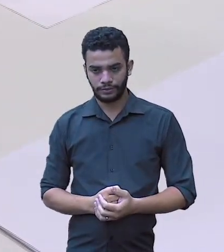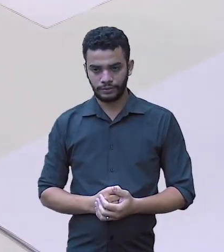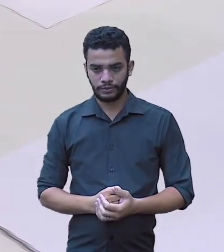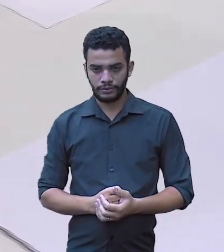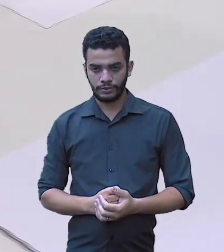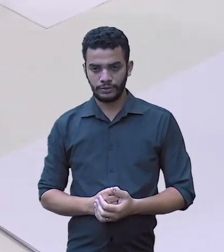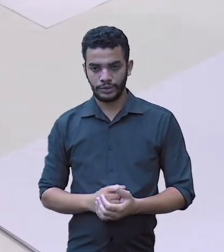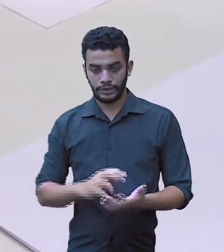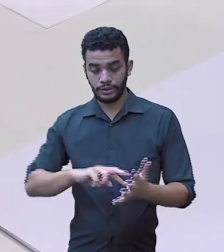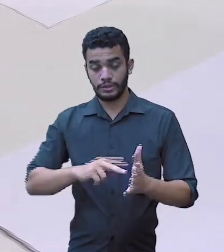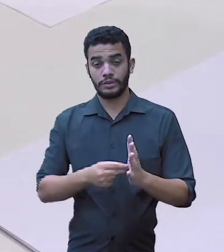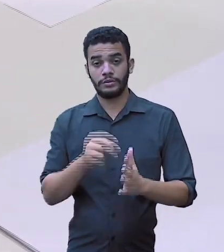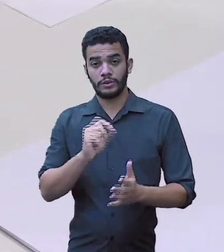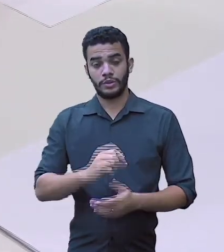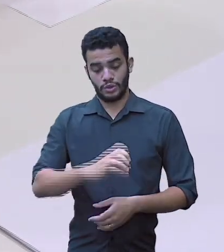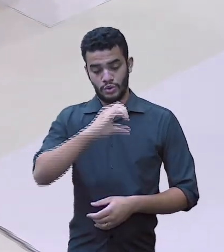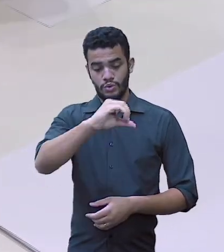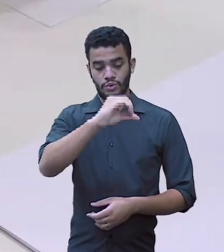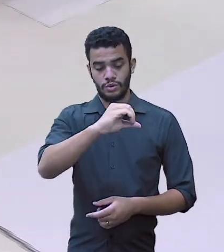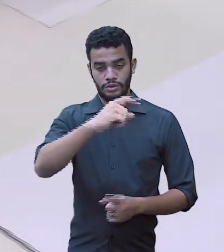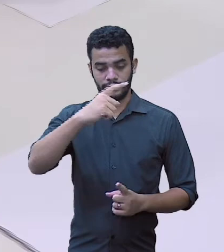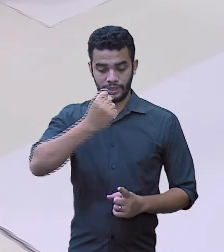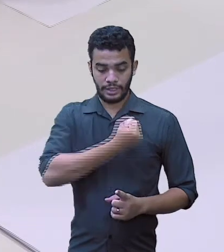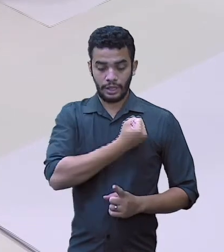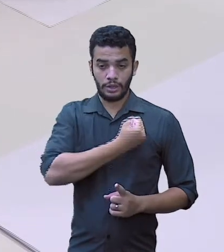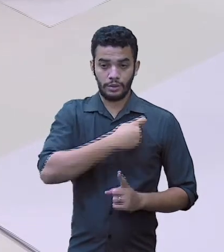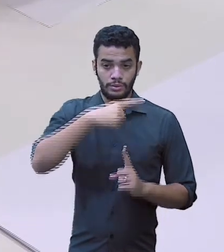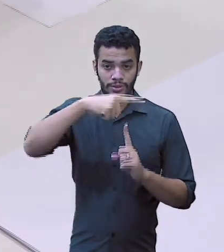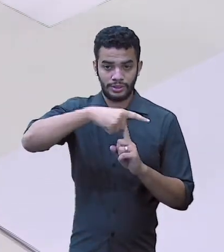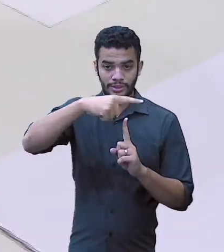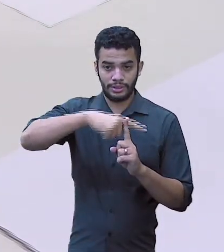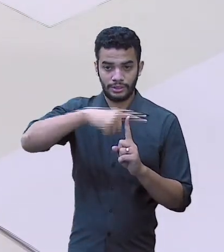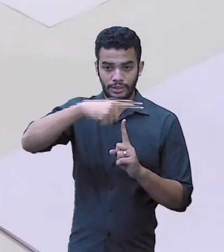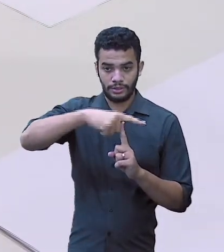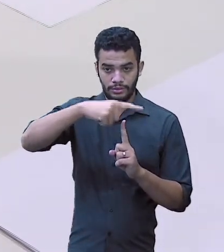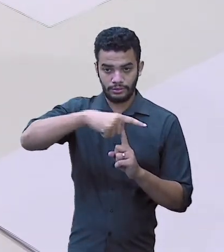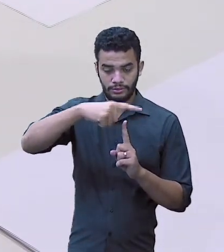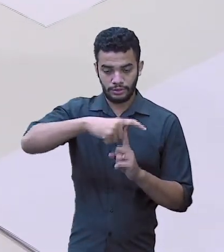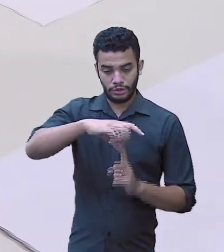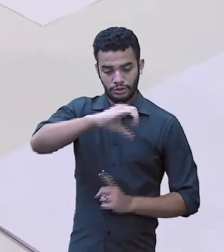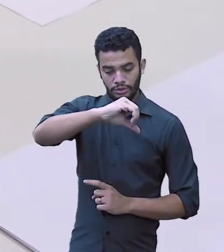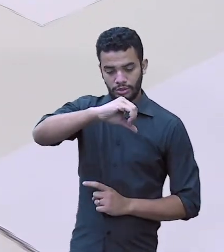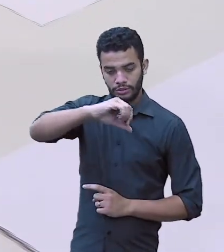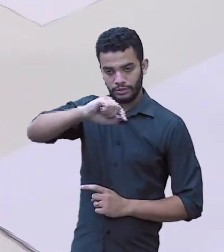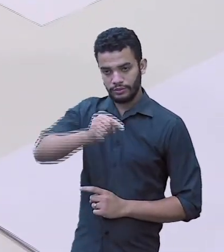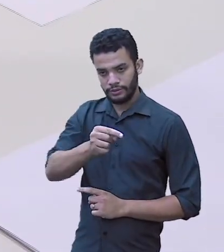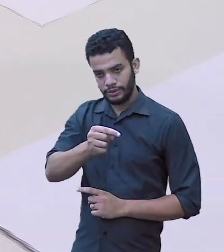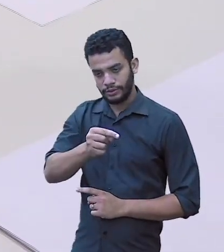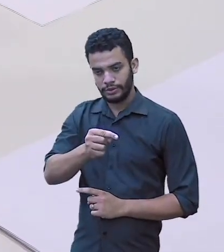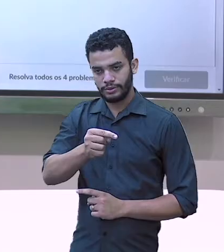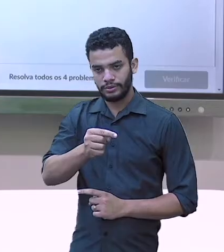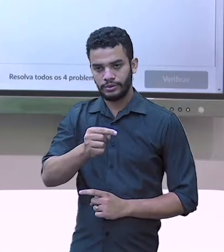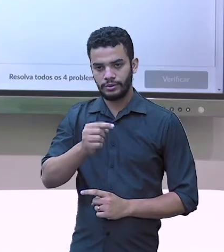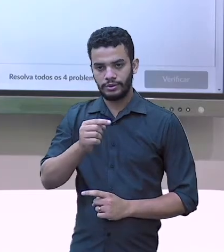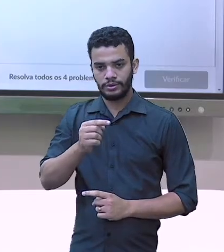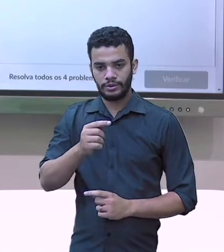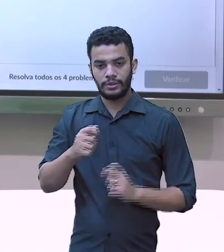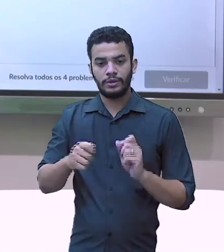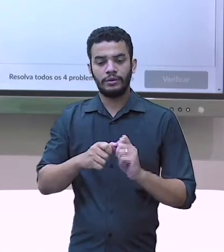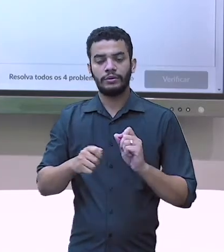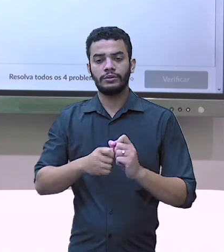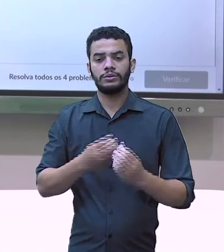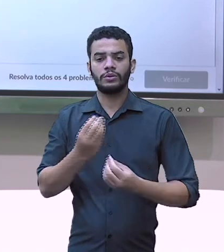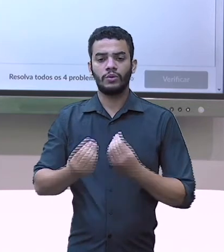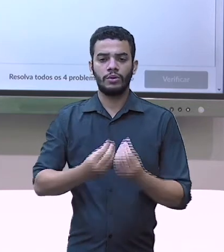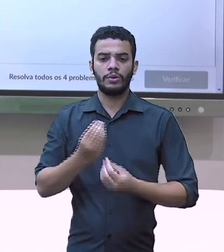é inteiro. Então, vai ficar vírgula embaixo de vírgula. Então, para eu completar esse número, o eu vou